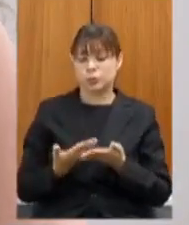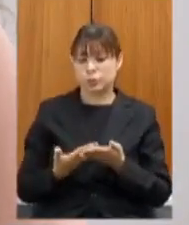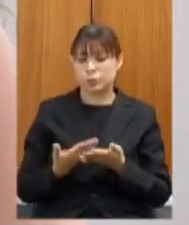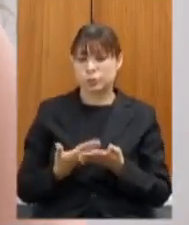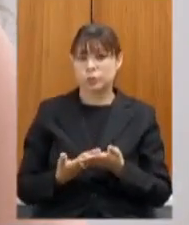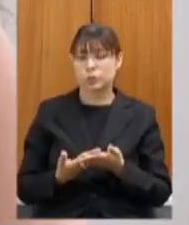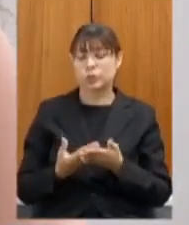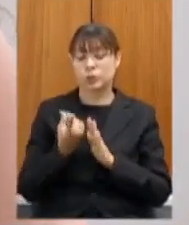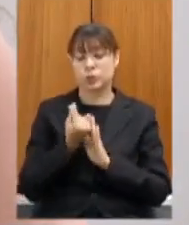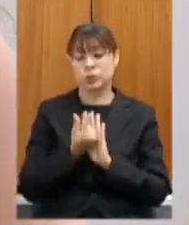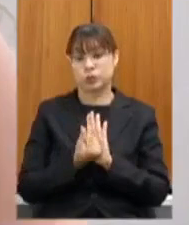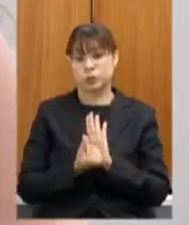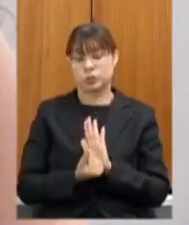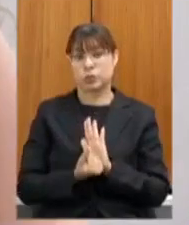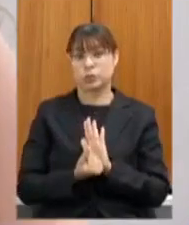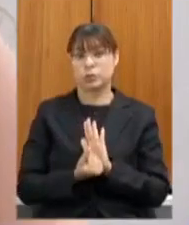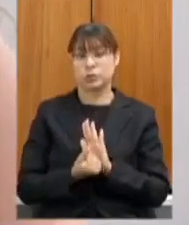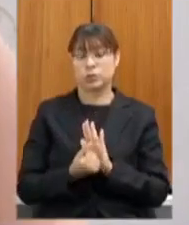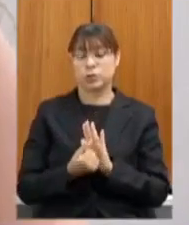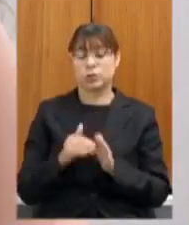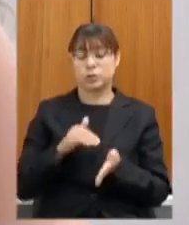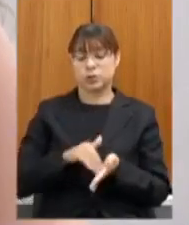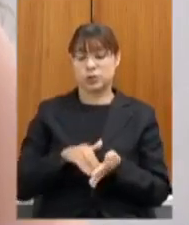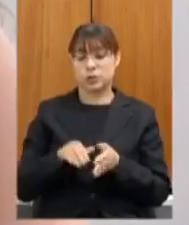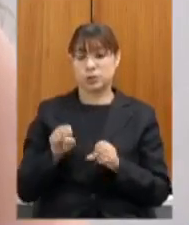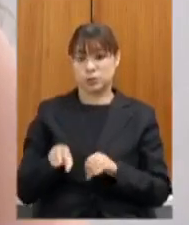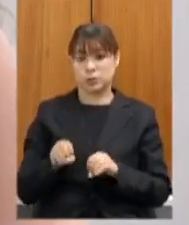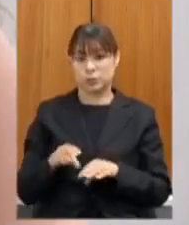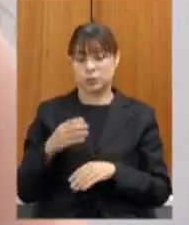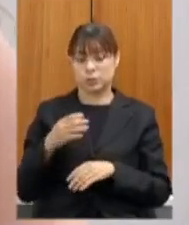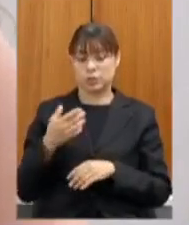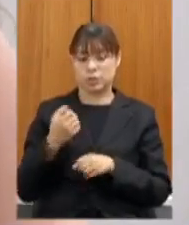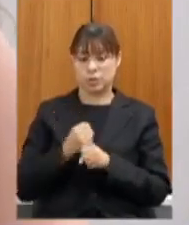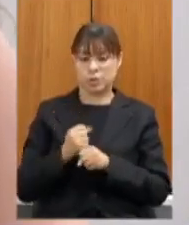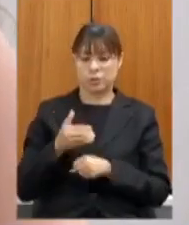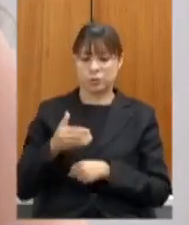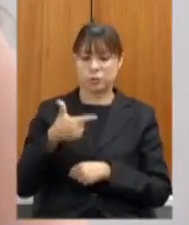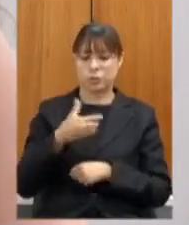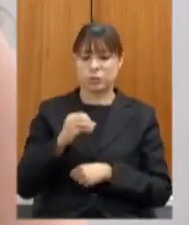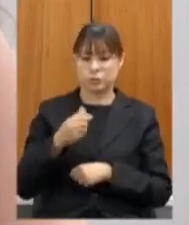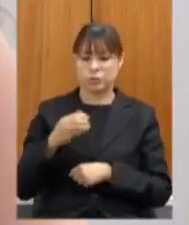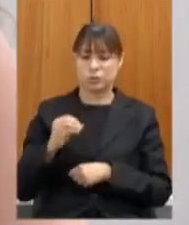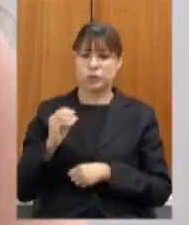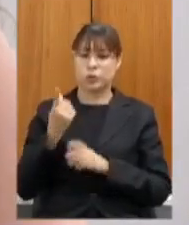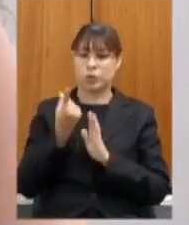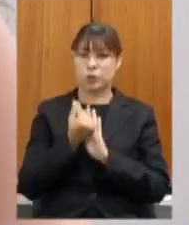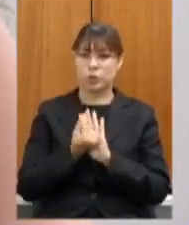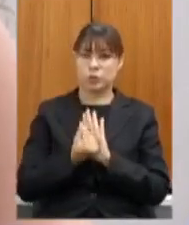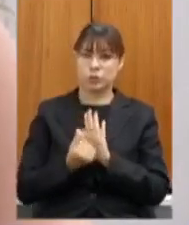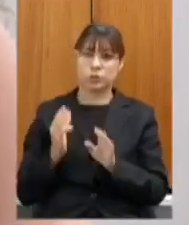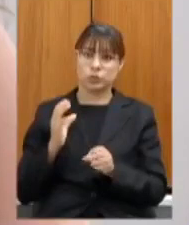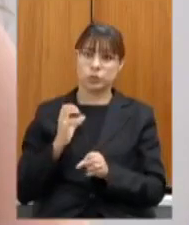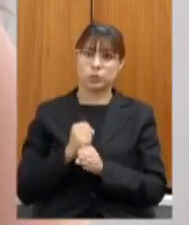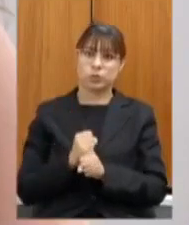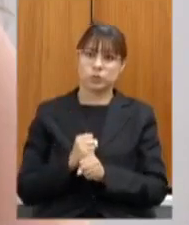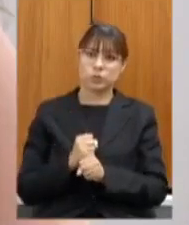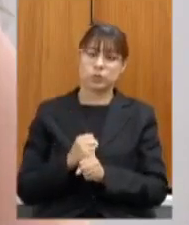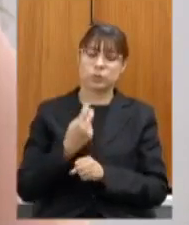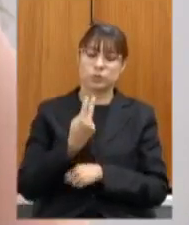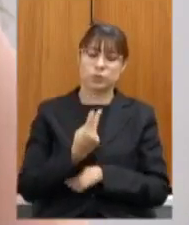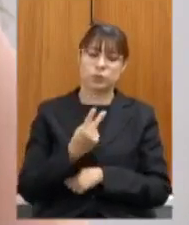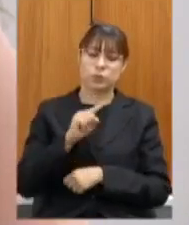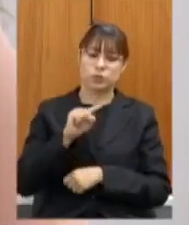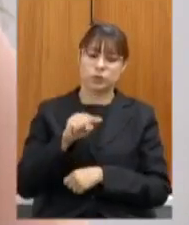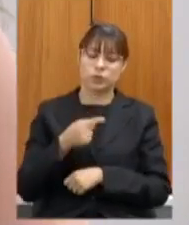do orçamento da secretaria de educação para o ano de 2020 o orçamento da secretaria fixou em 2